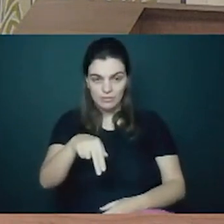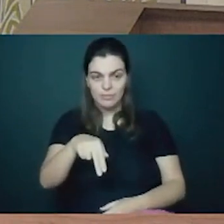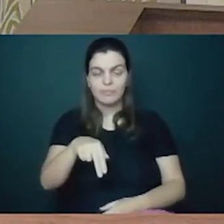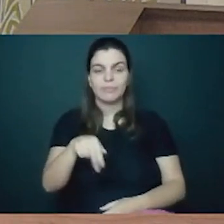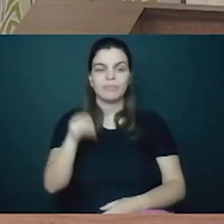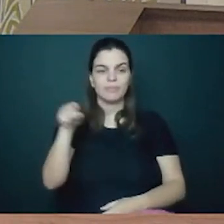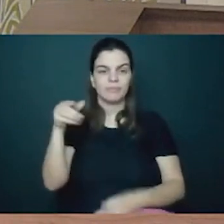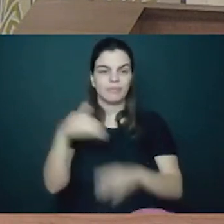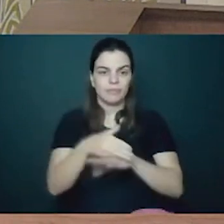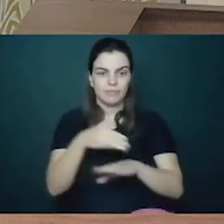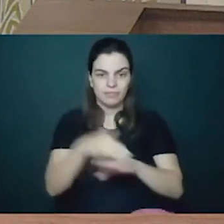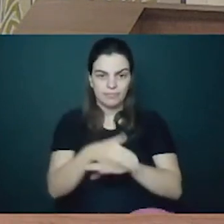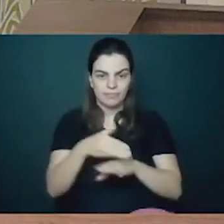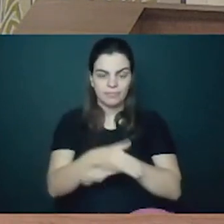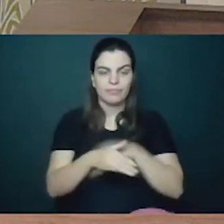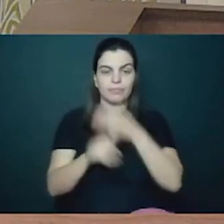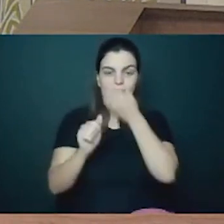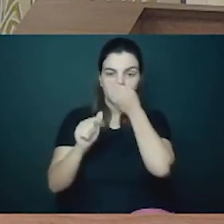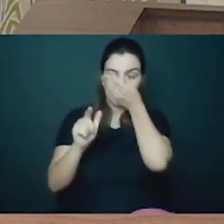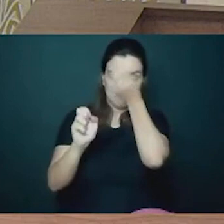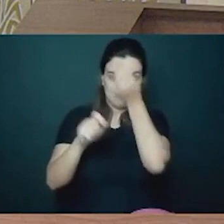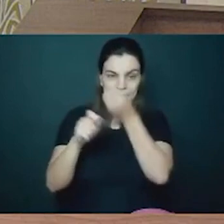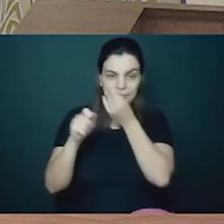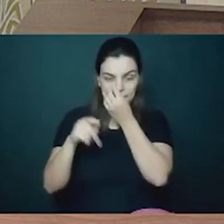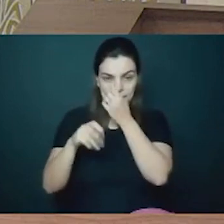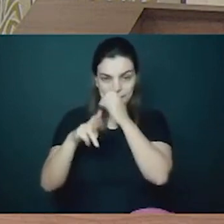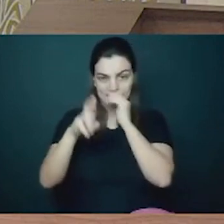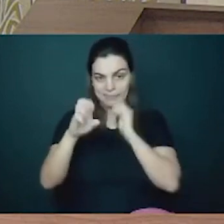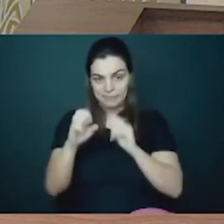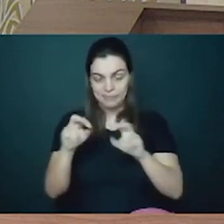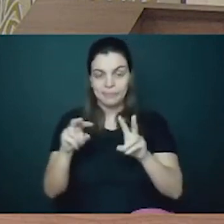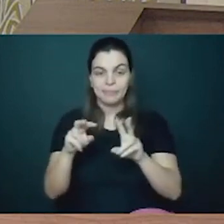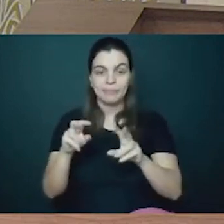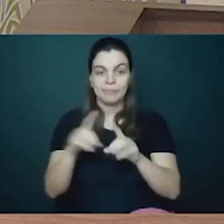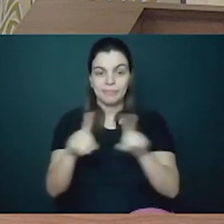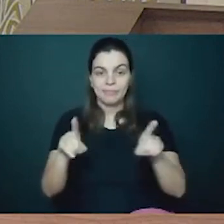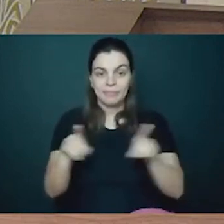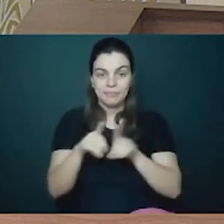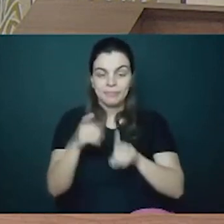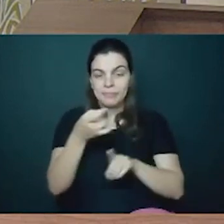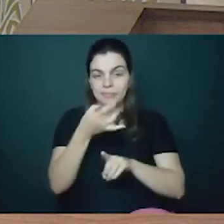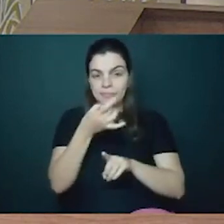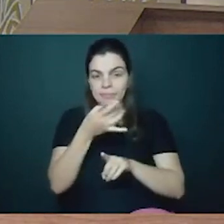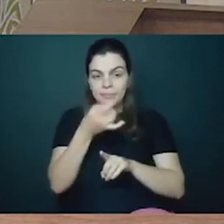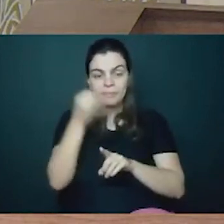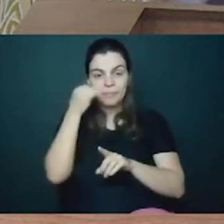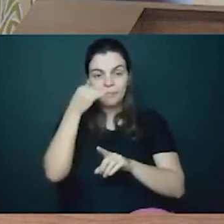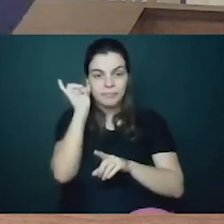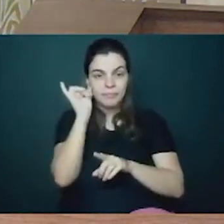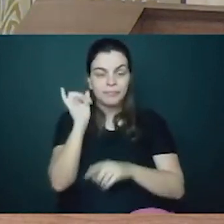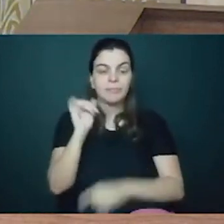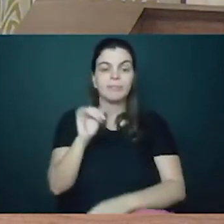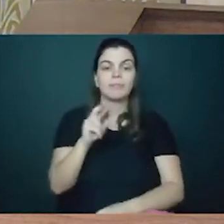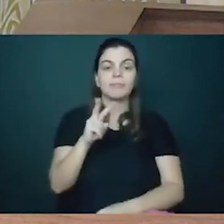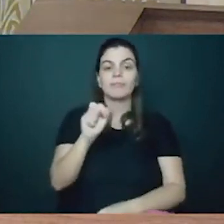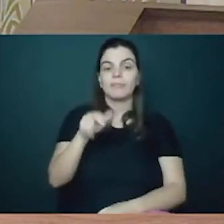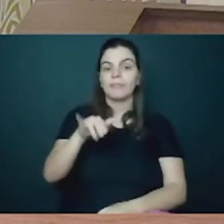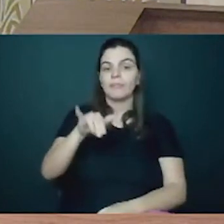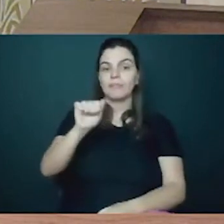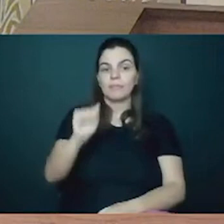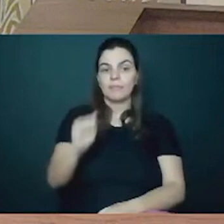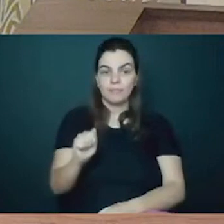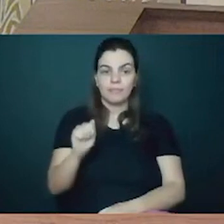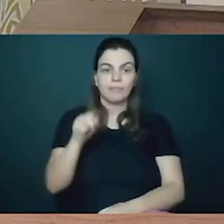servidores do Departamento Antidrogas da Prefeitura. Ao Vânia Bulba, Supervisora do Distrito Sanitário da Regional da Boa Vista,